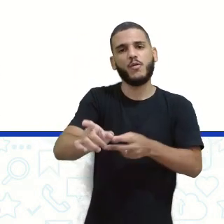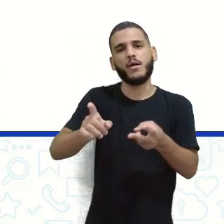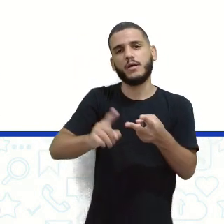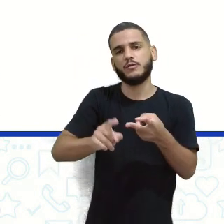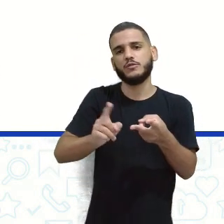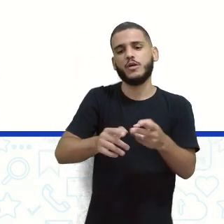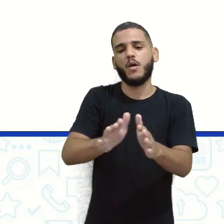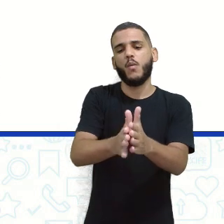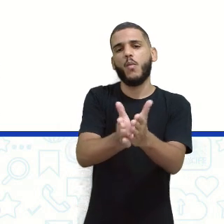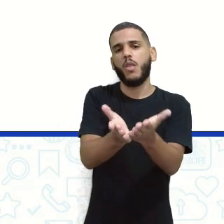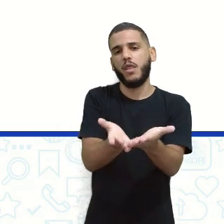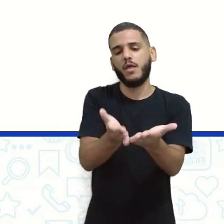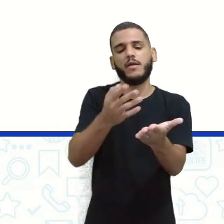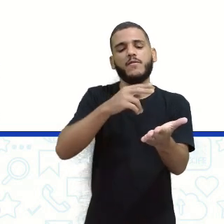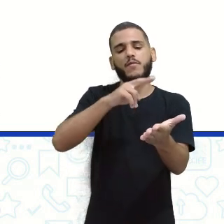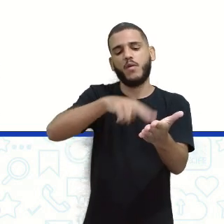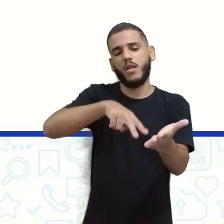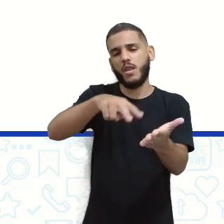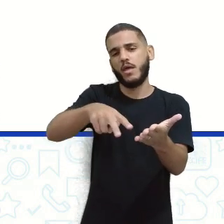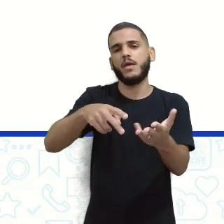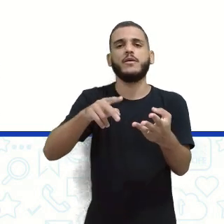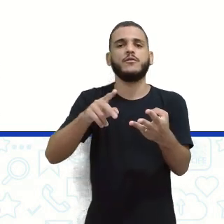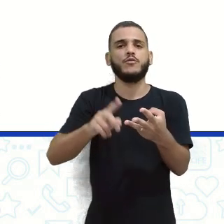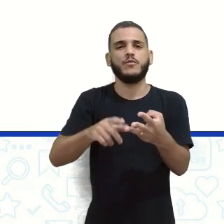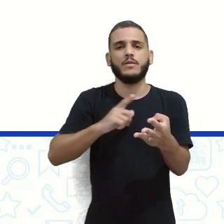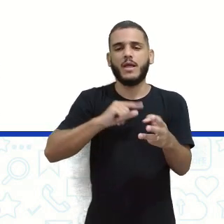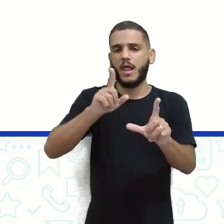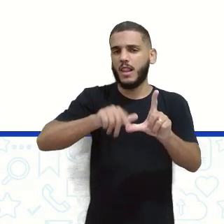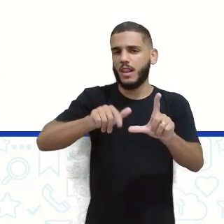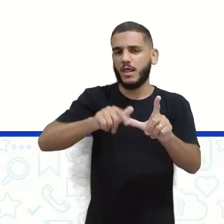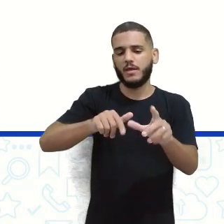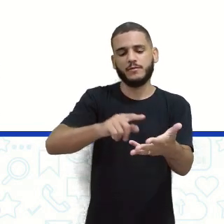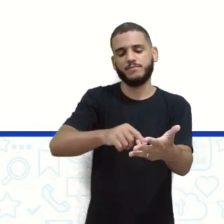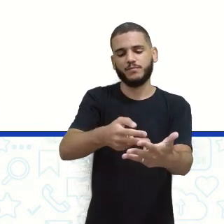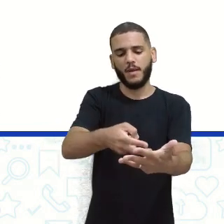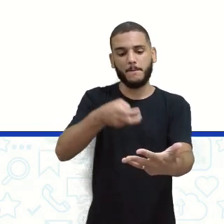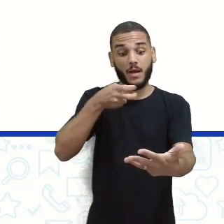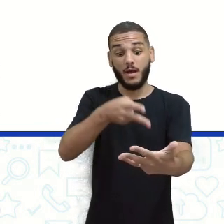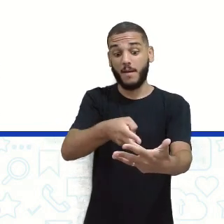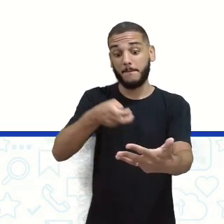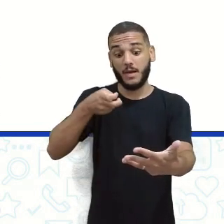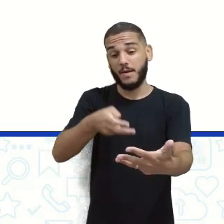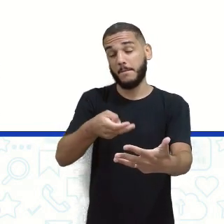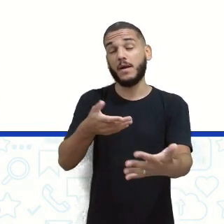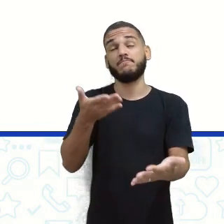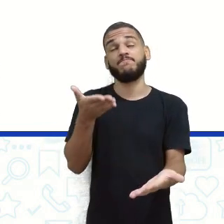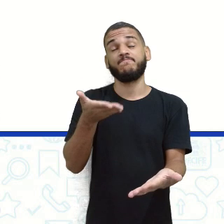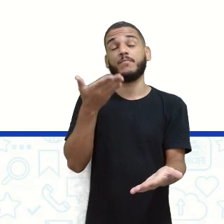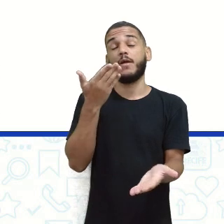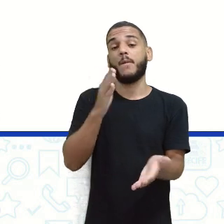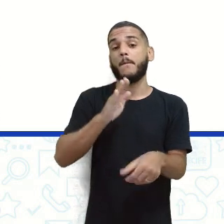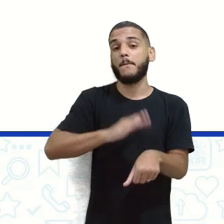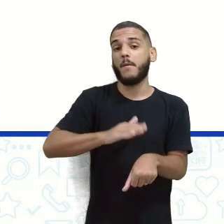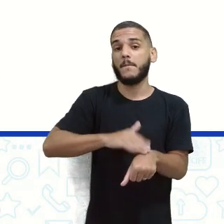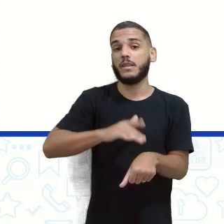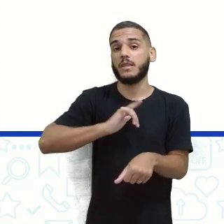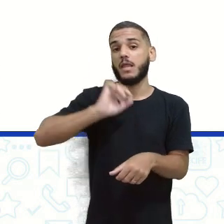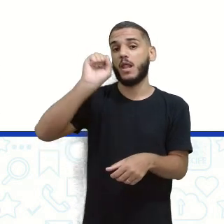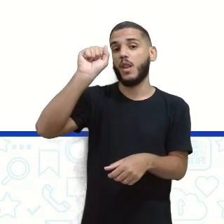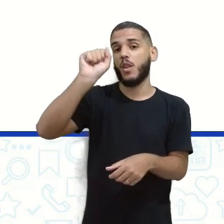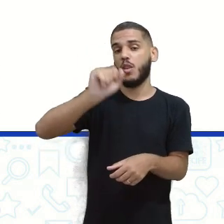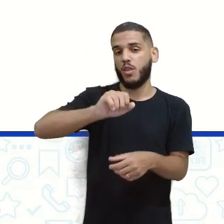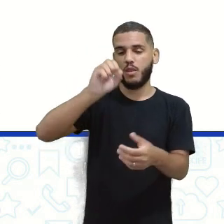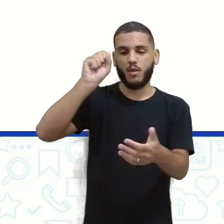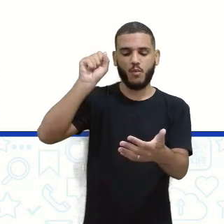lendo, as letrinhas que estão escritas ali no livro, né? E aí, a partir do momento que essa luz ilumina aquele